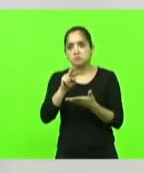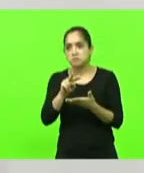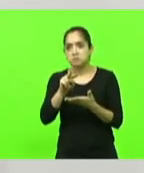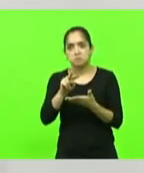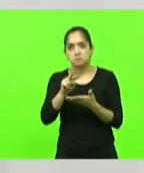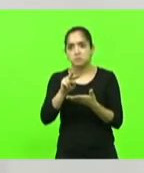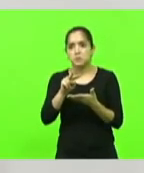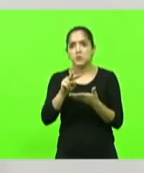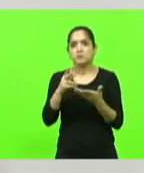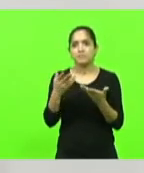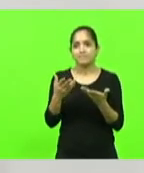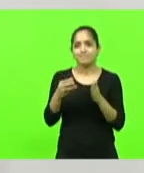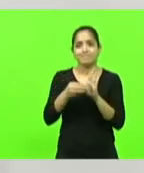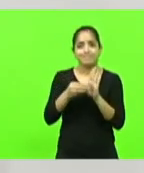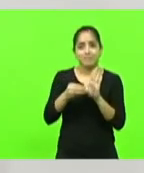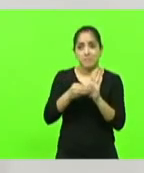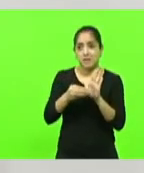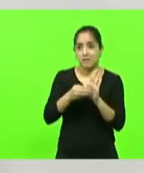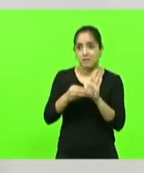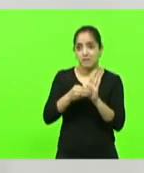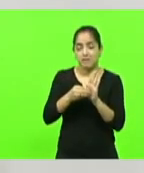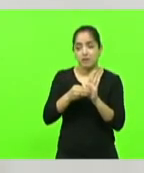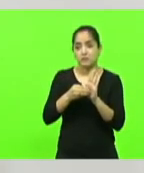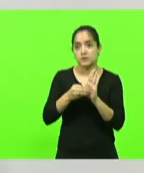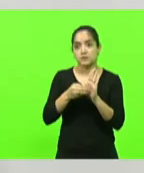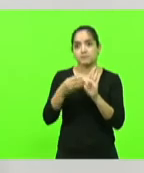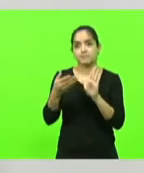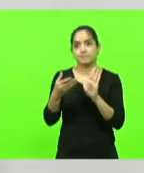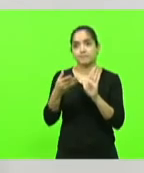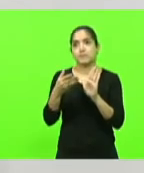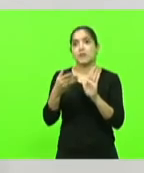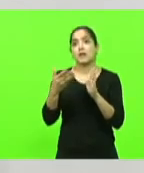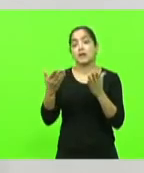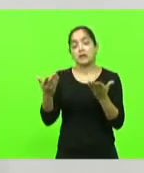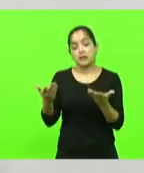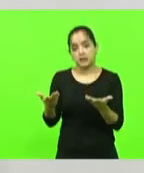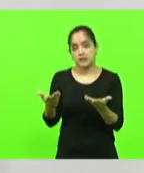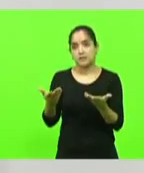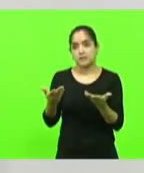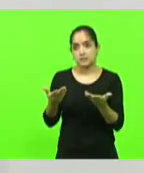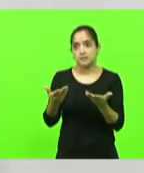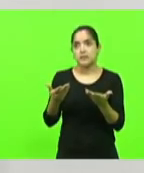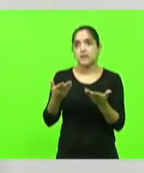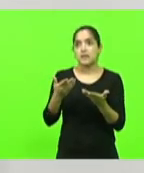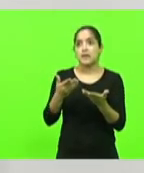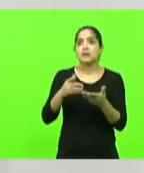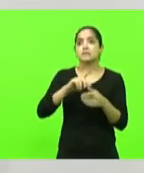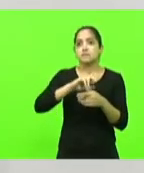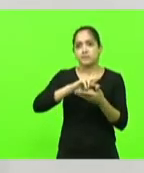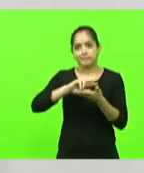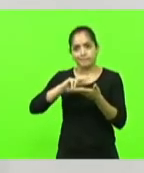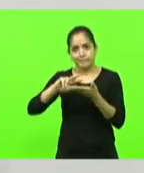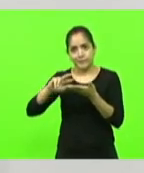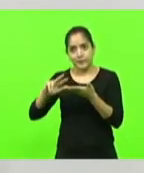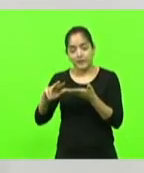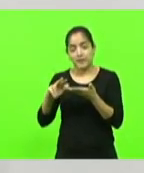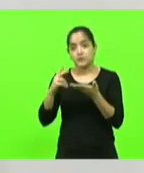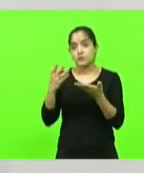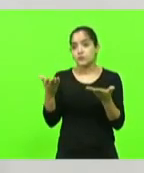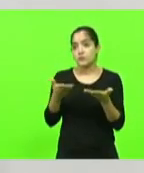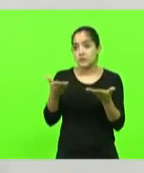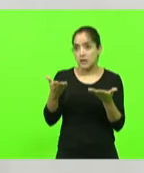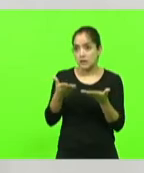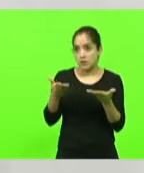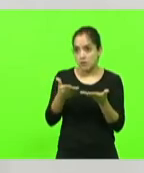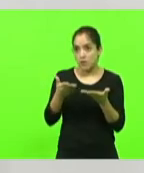escassez hídrica como nós assistimos agora está certo que nós somos gado nós somos robôs e agora também somos